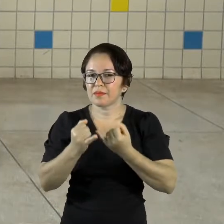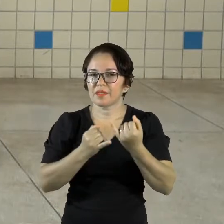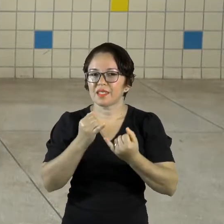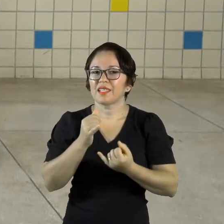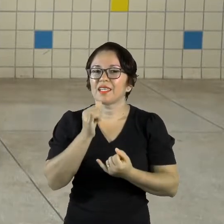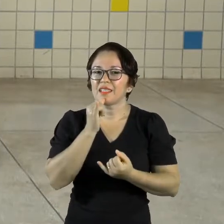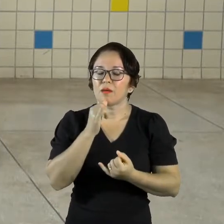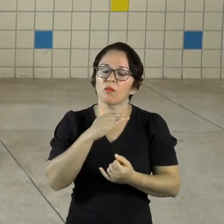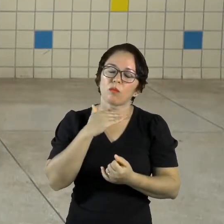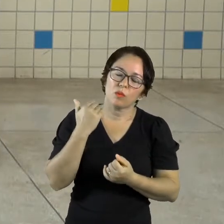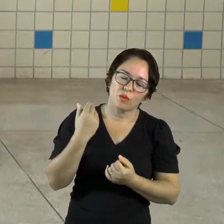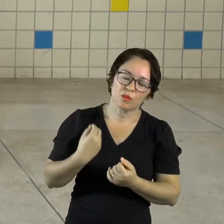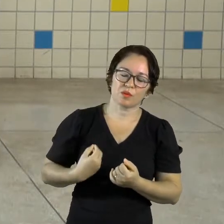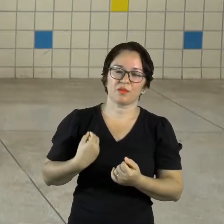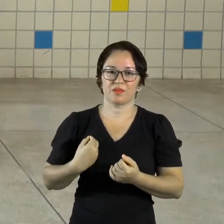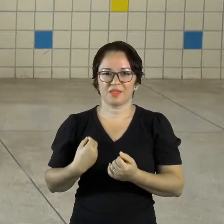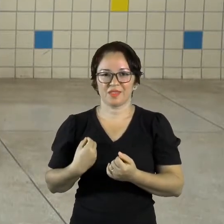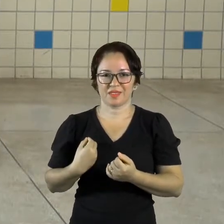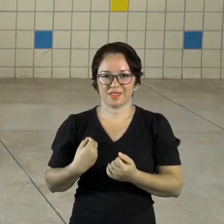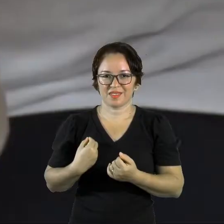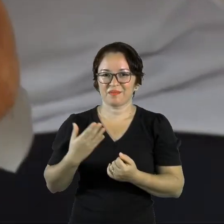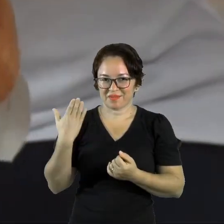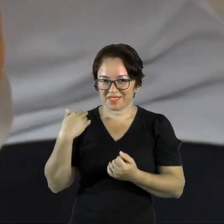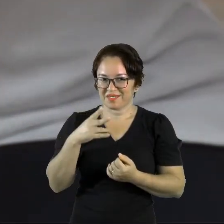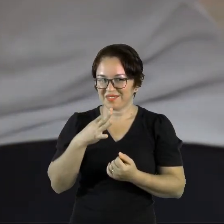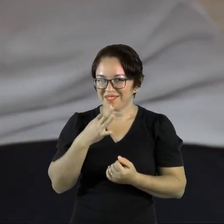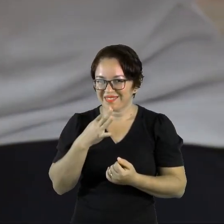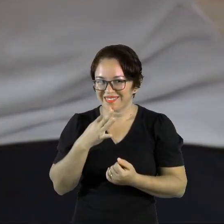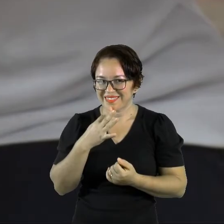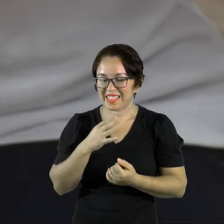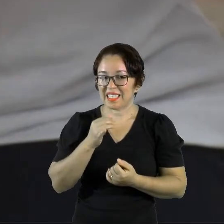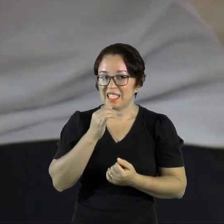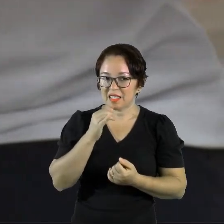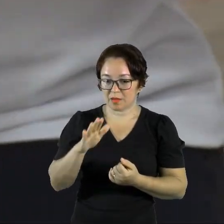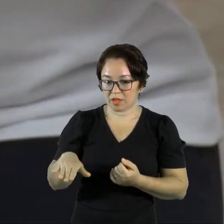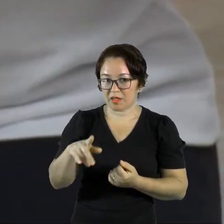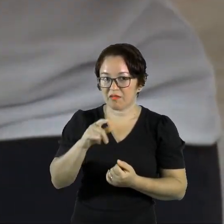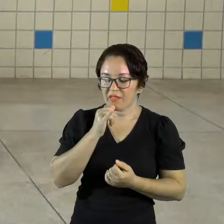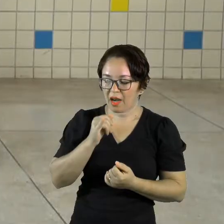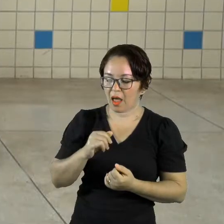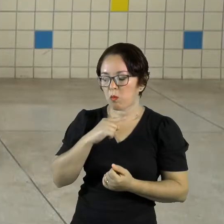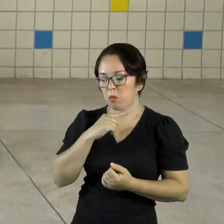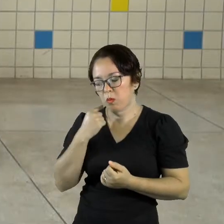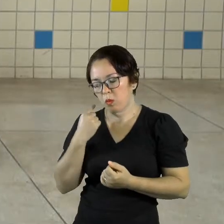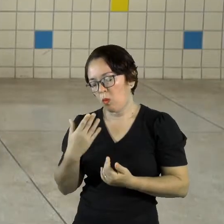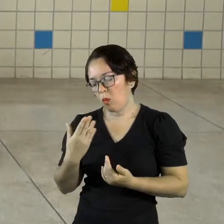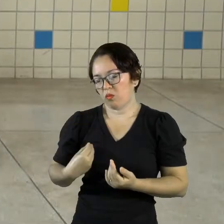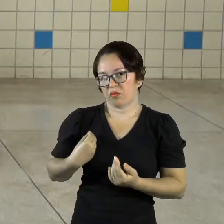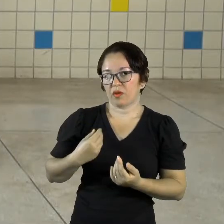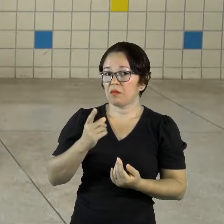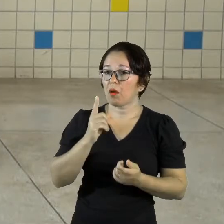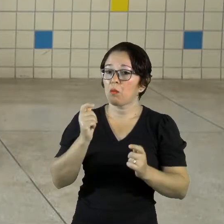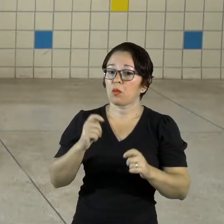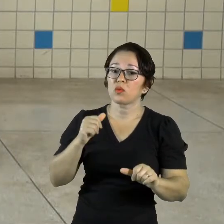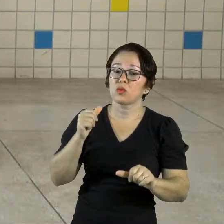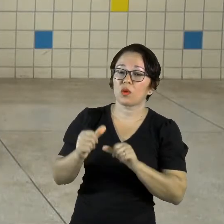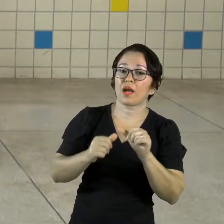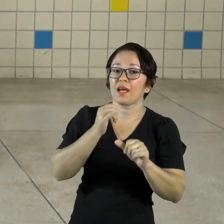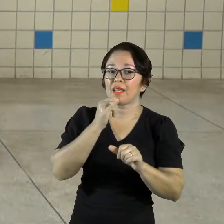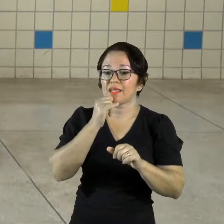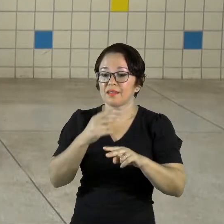ou vivo? Em vez de você falar morto ou vivo Você fale em cima, embaixo